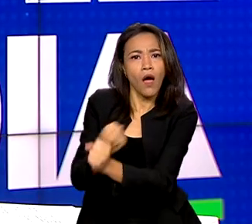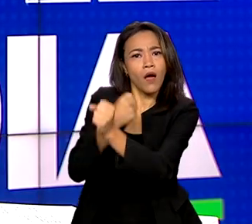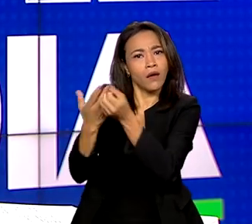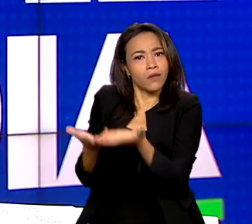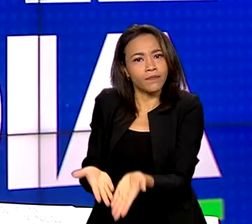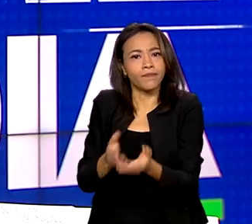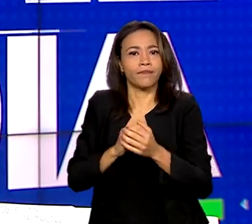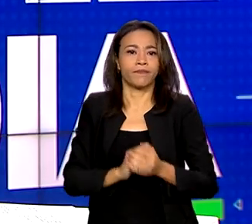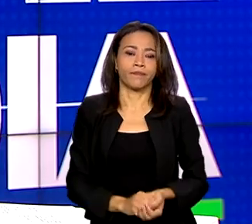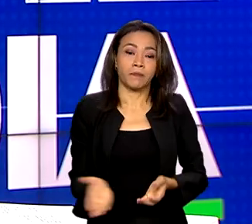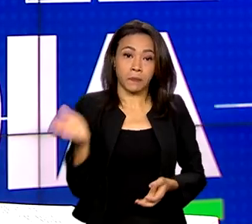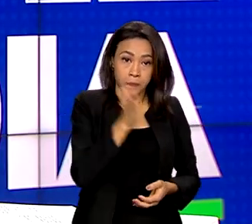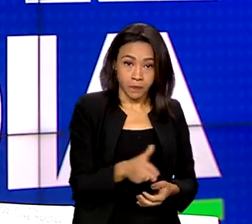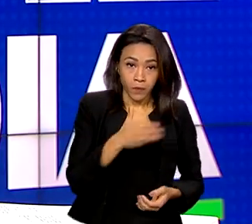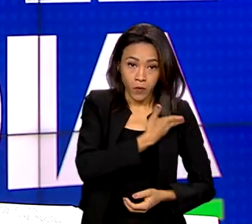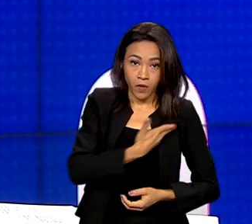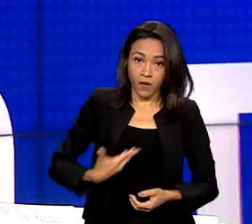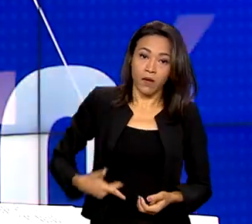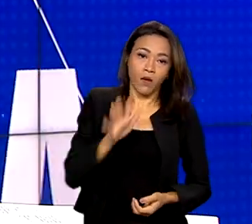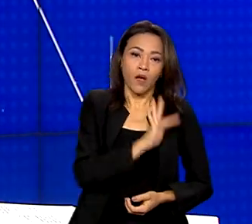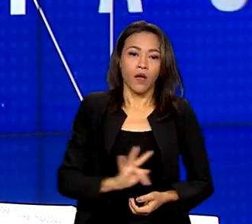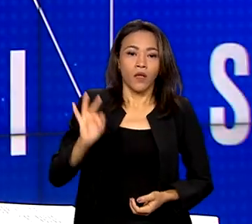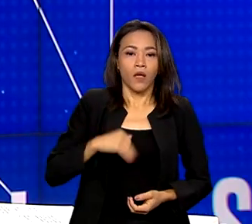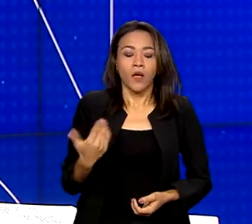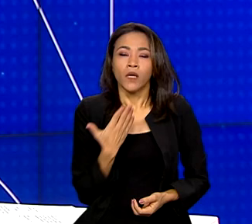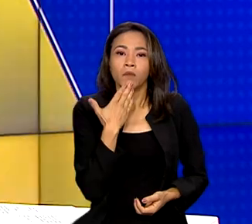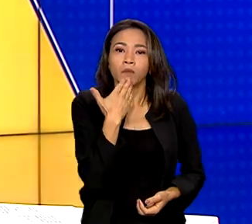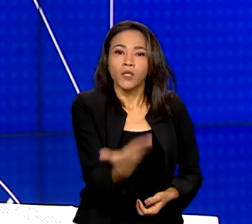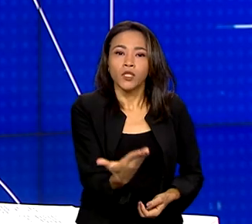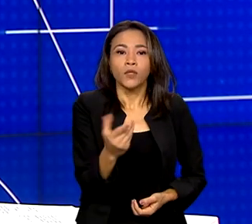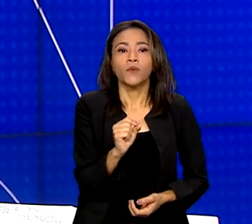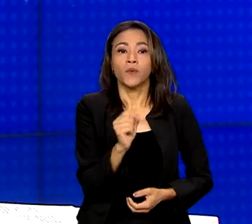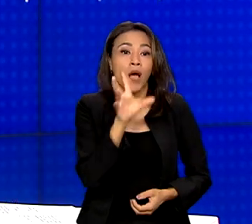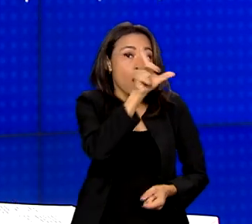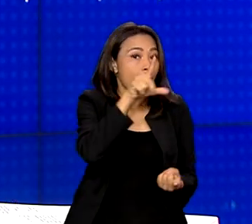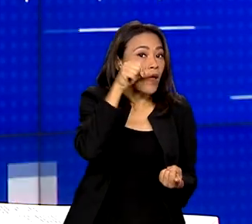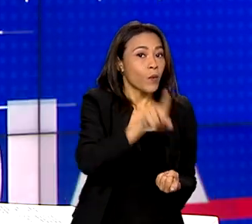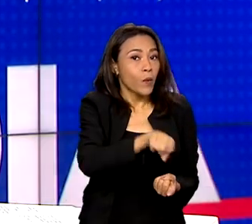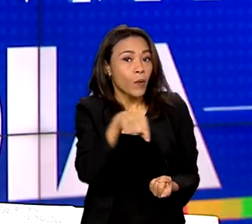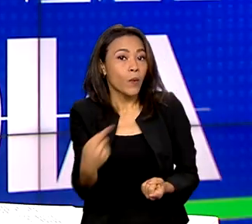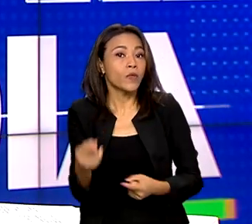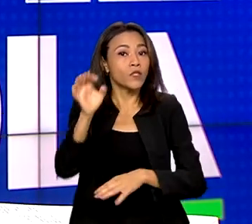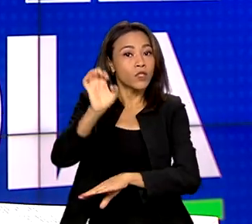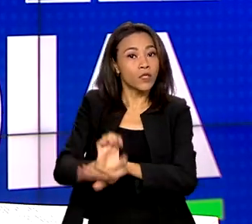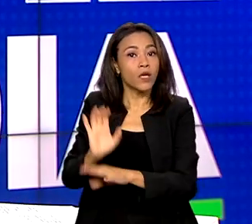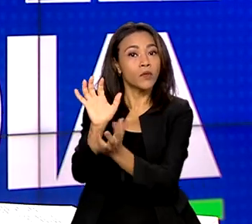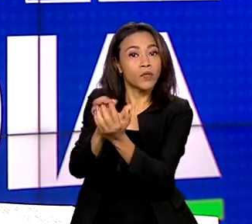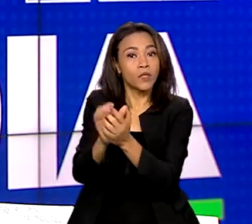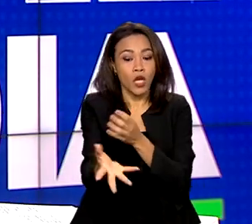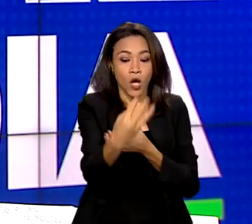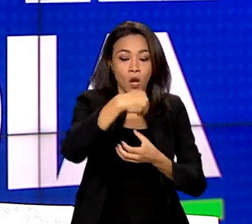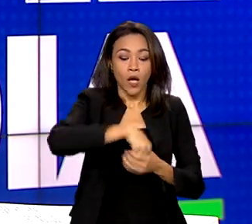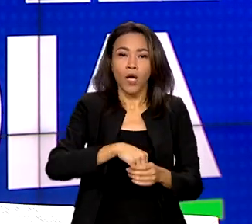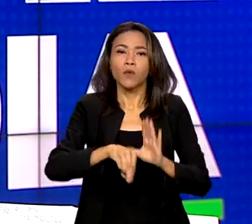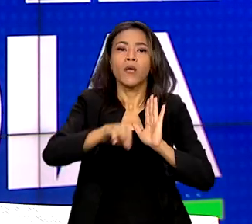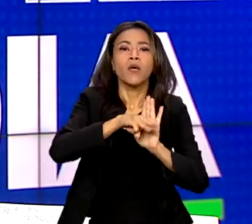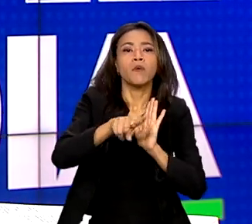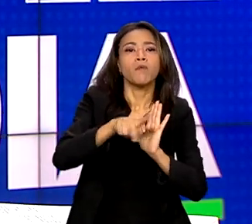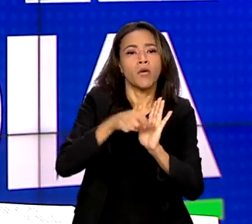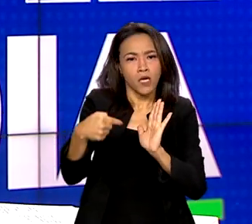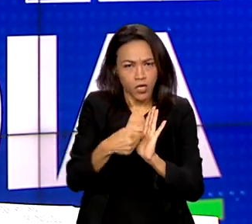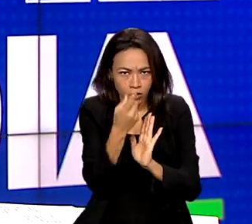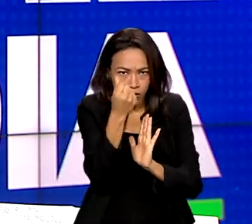O governo federal solicitou a inclusão de Alagoas e Pernambuco na medida provisória que vai liberar